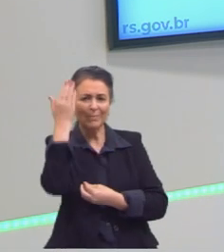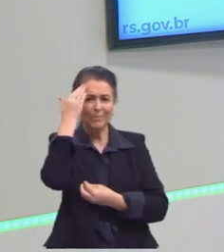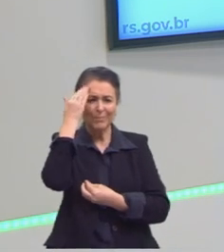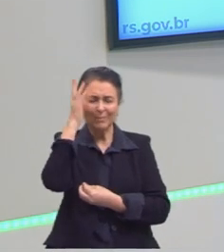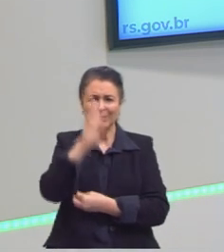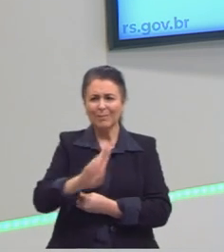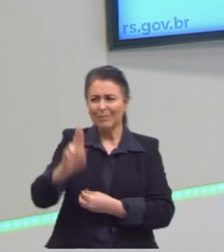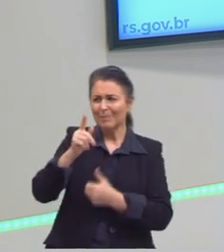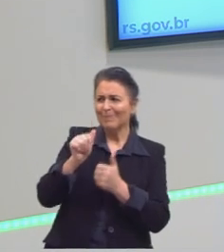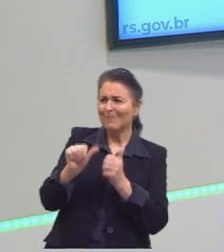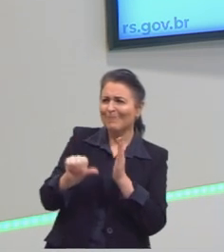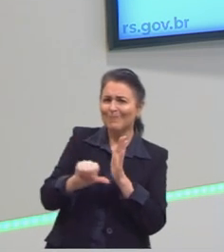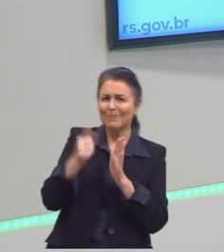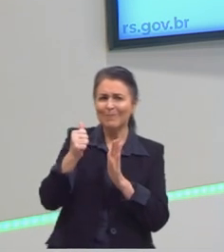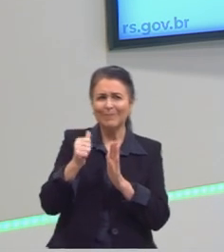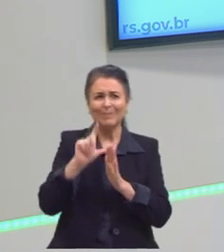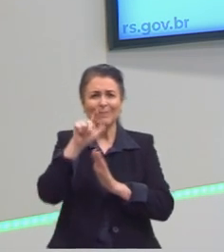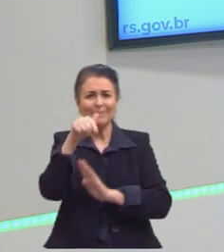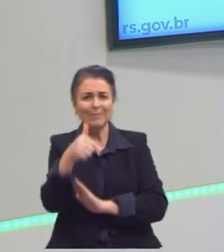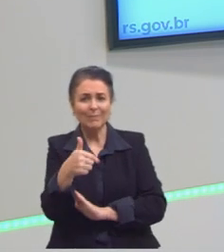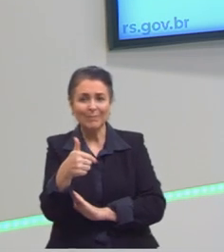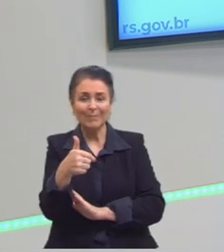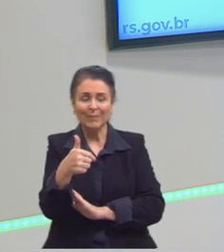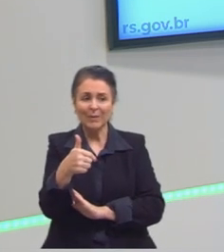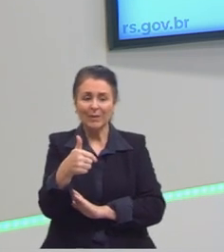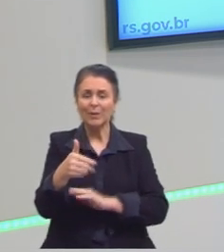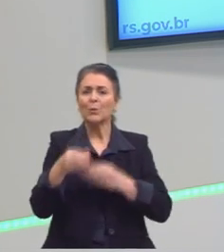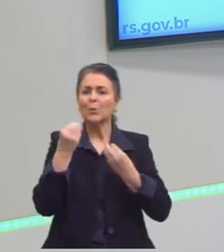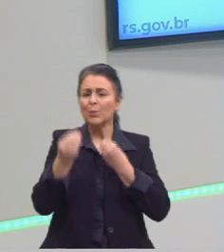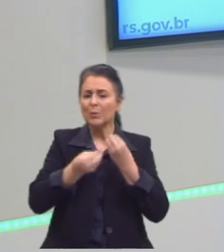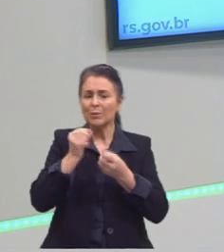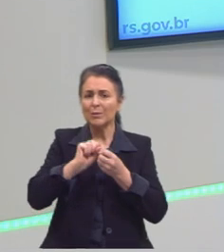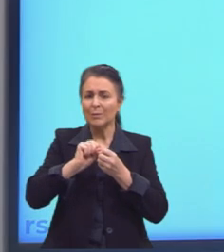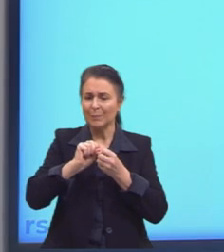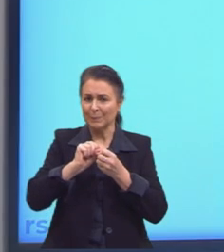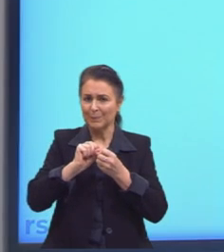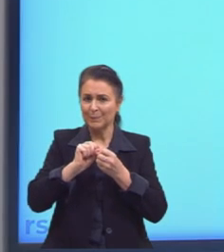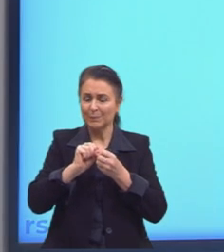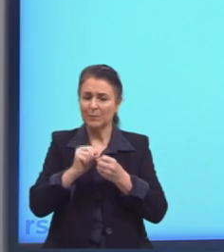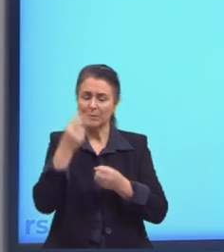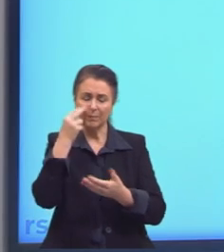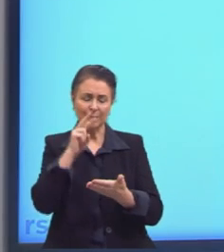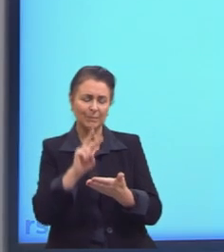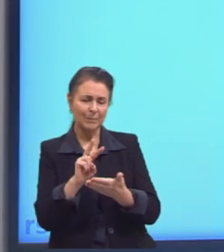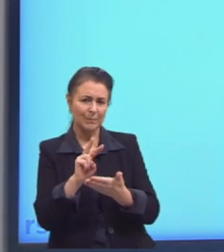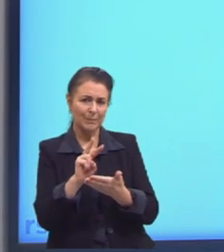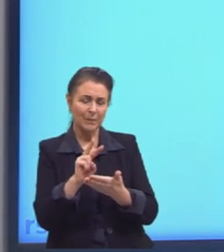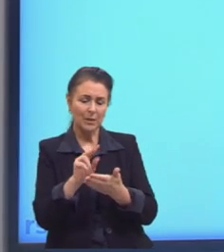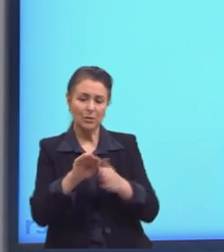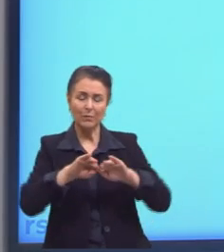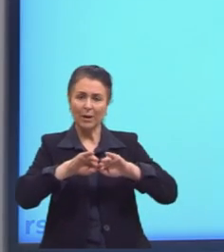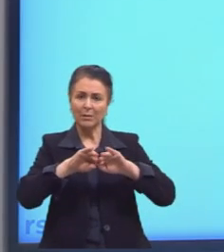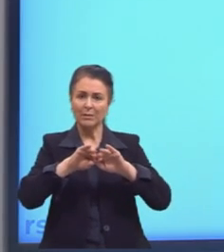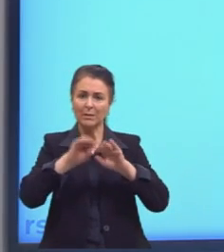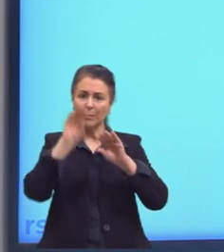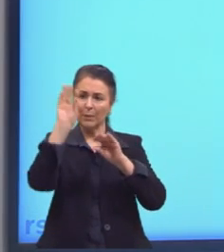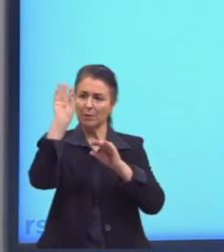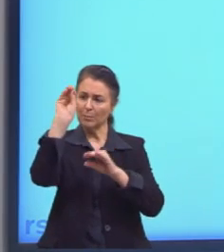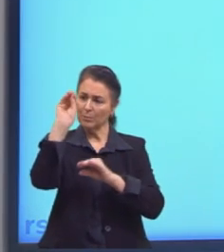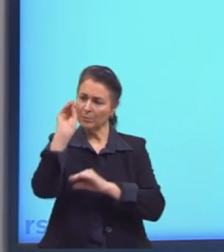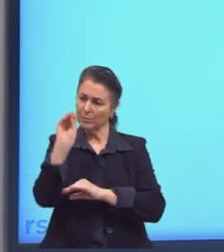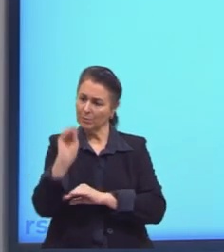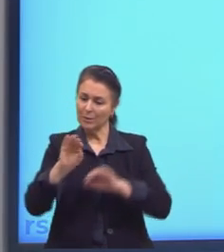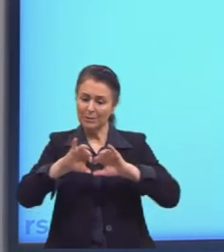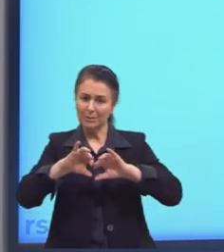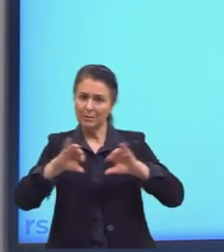utilizo primeiro, o que eu utilizo depois, qual é a pergunta final. Então, a gente olha aqui a questão e a gente separa algumas informações que são